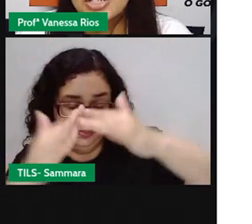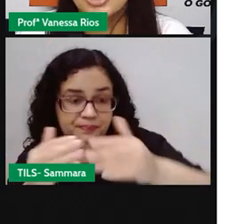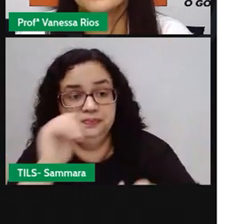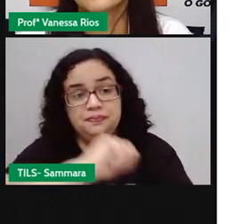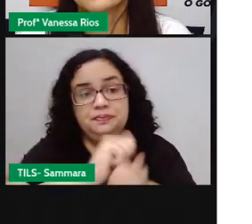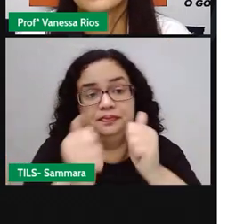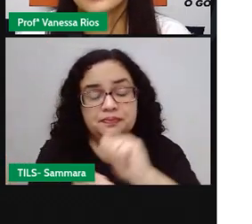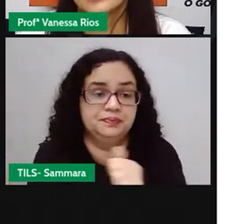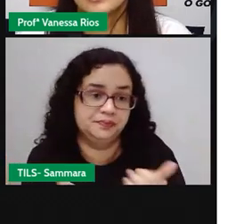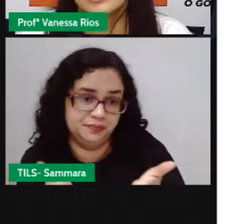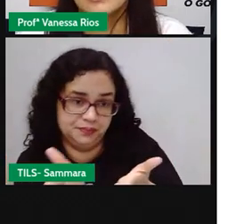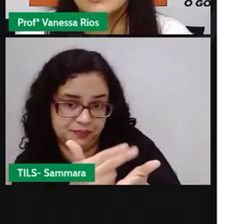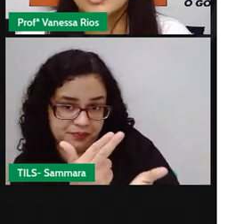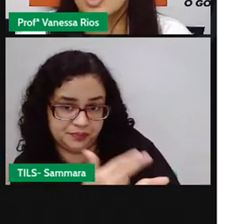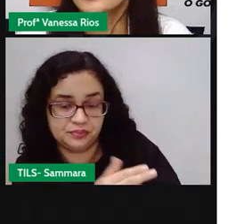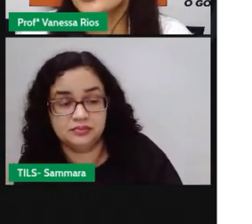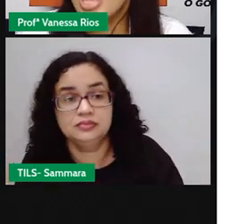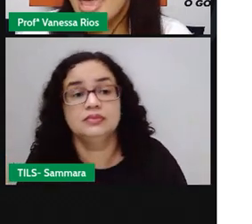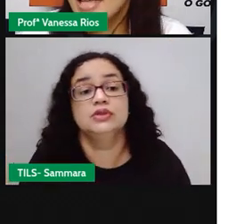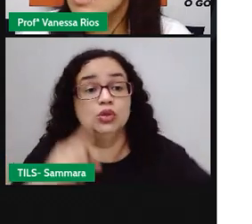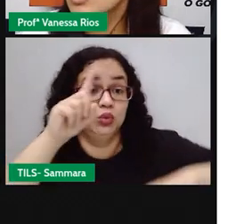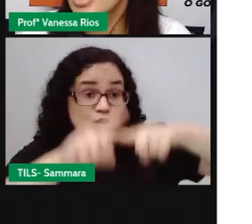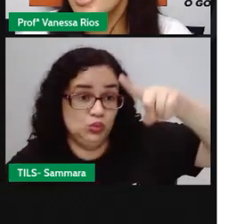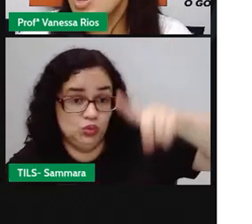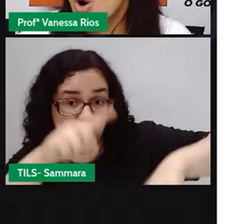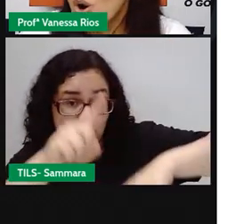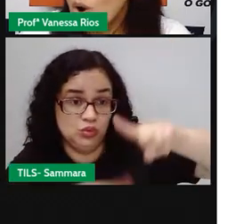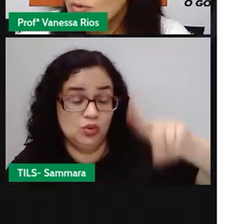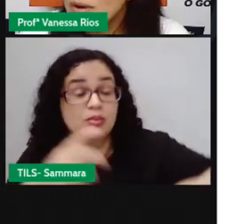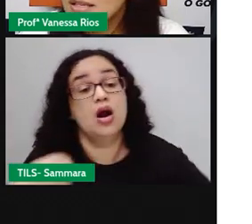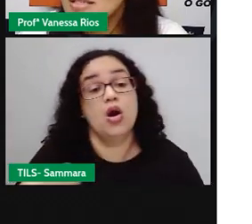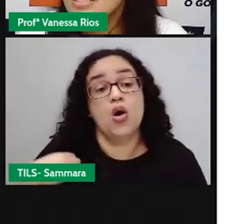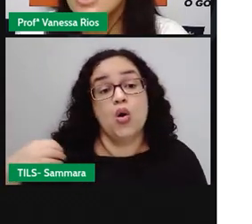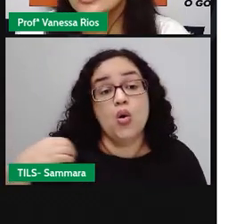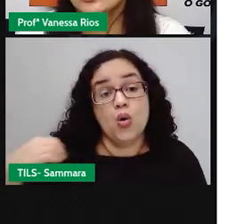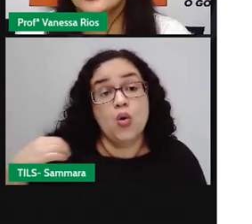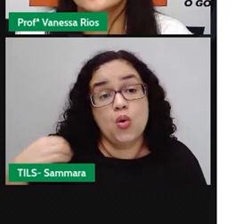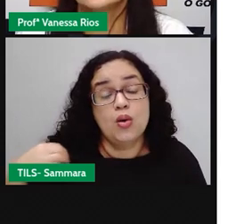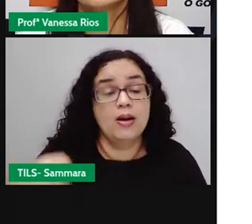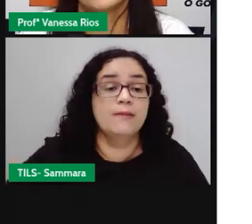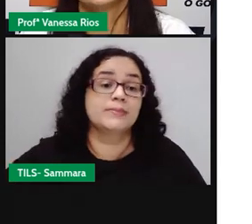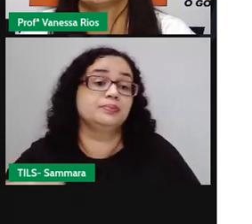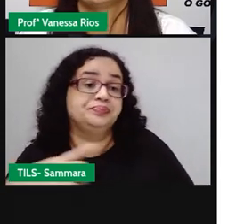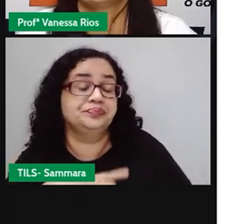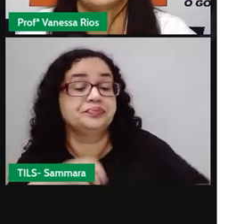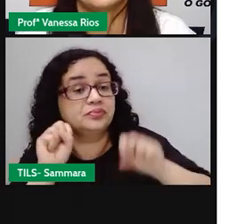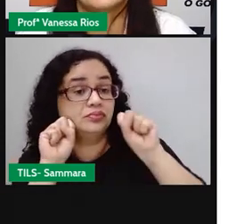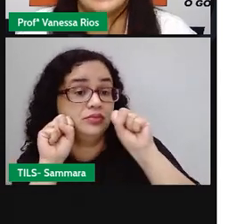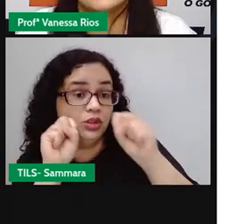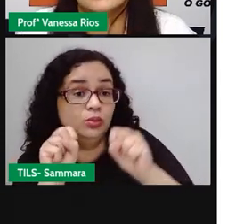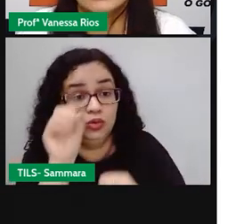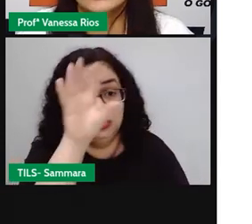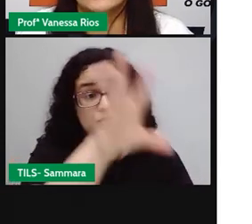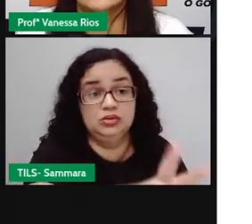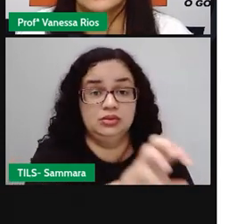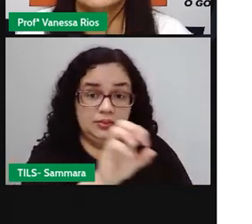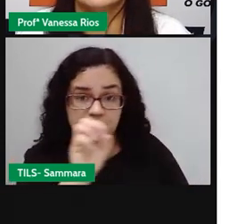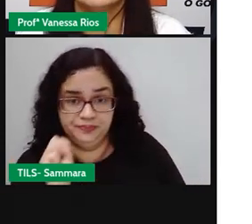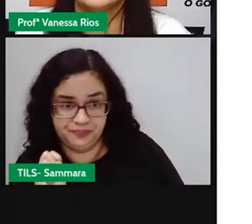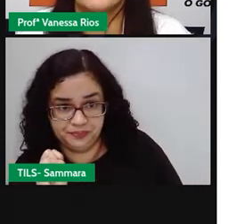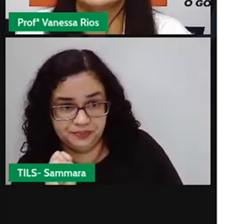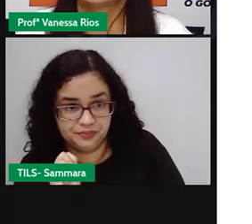arte. Os objetos, roupas, tudo que a gente pode pegar. São